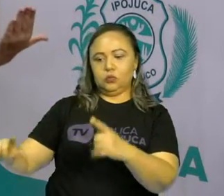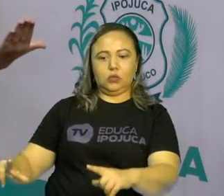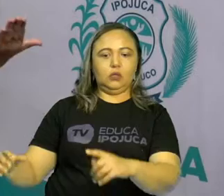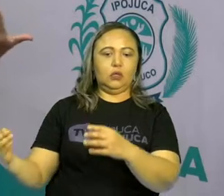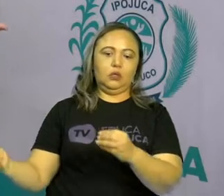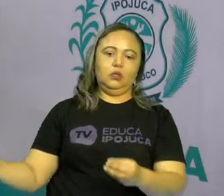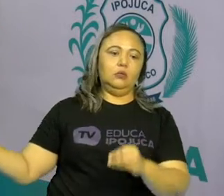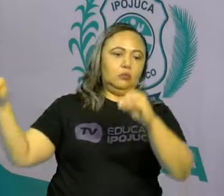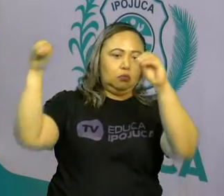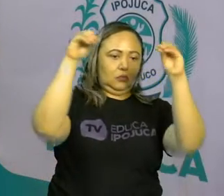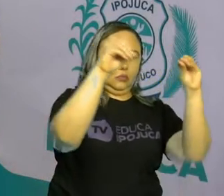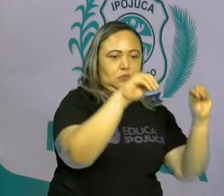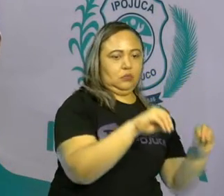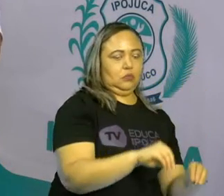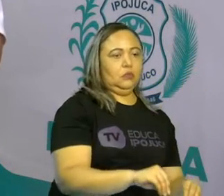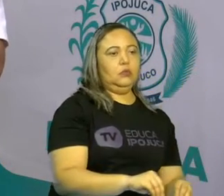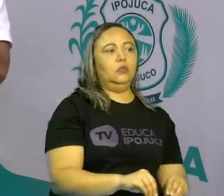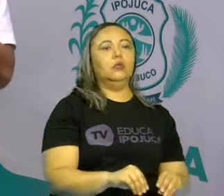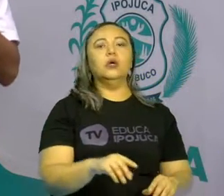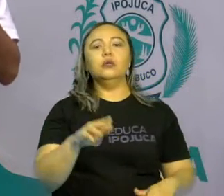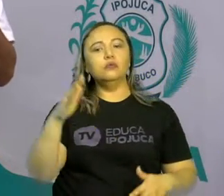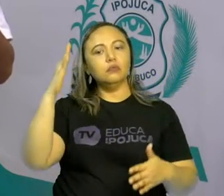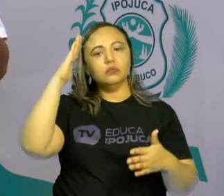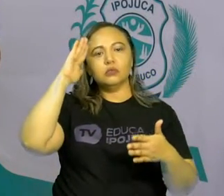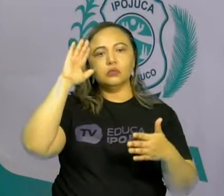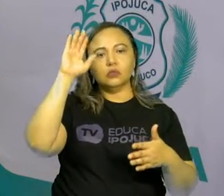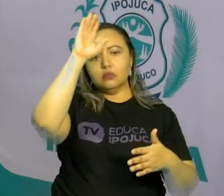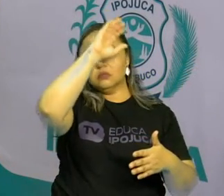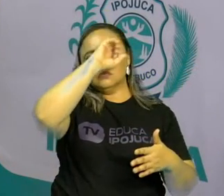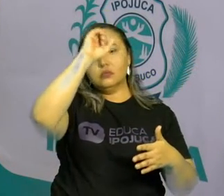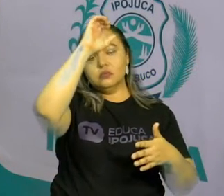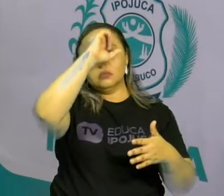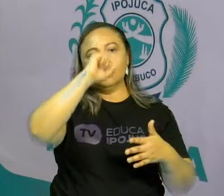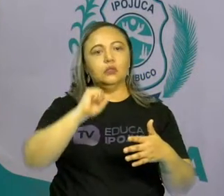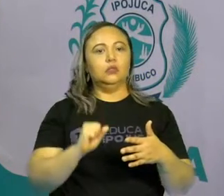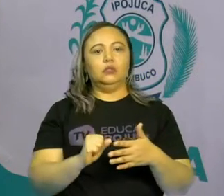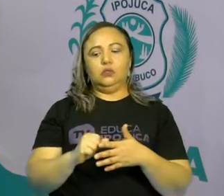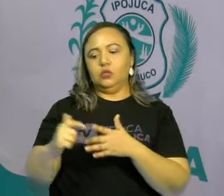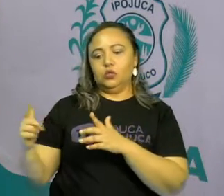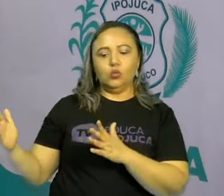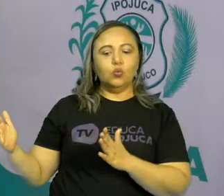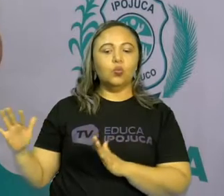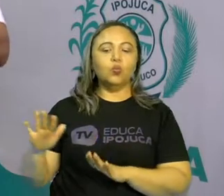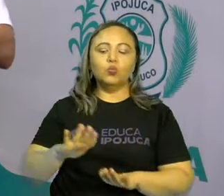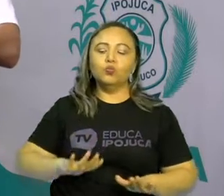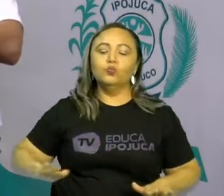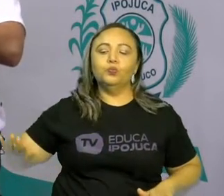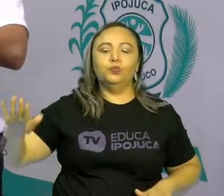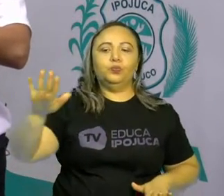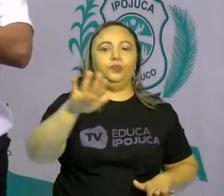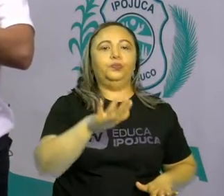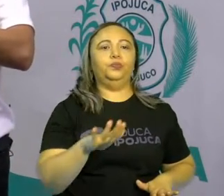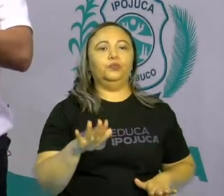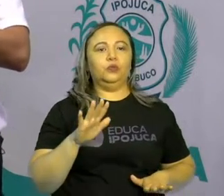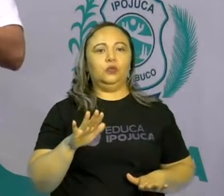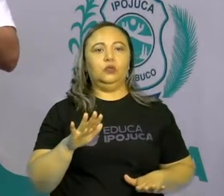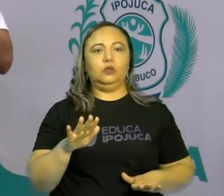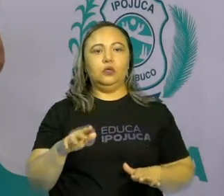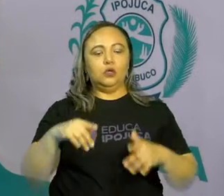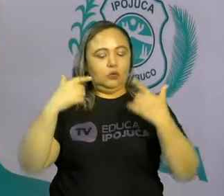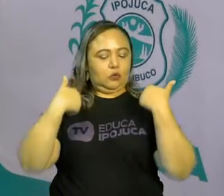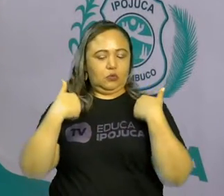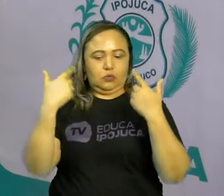entendendo o que é o nosso espaço, o que é o nosso lugar no mundo. É importante a gente entender